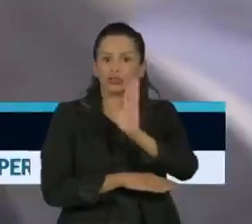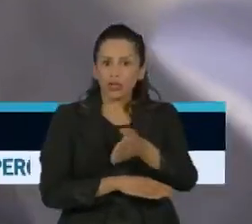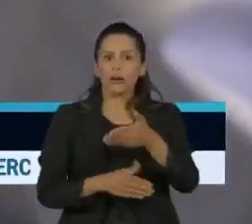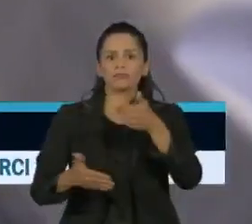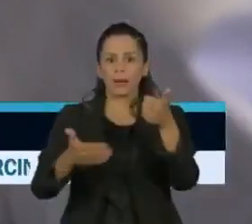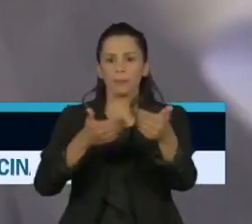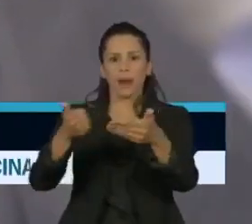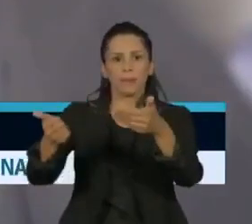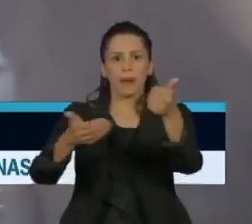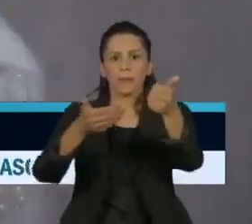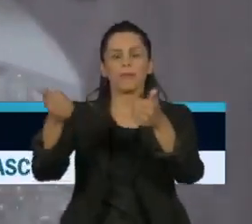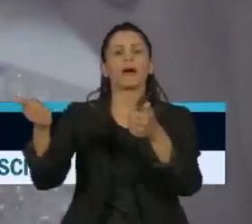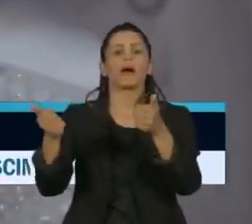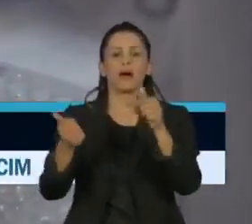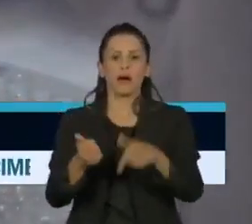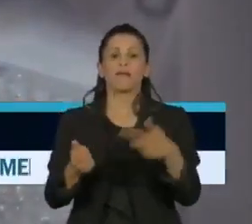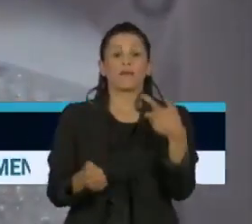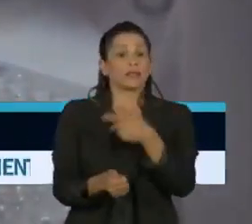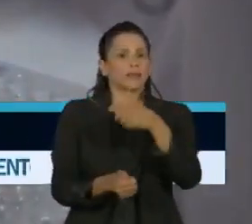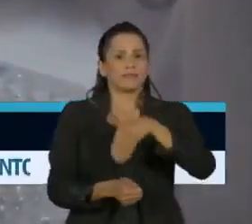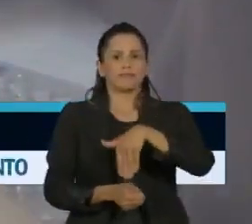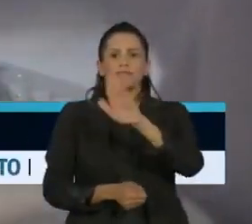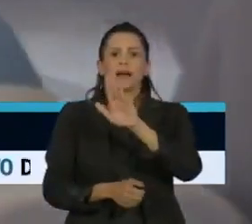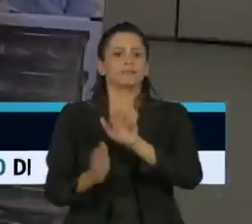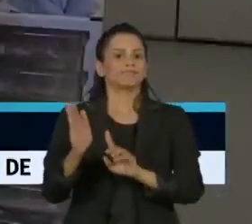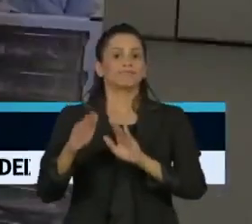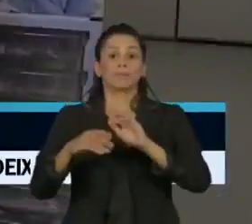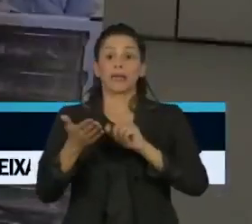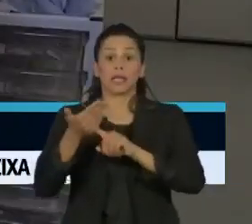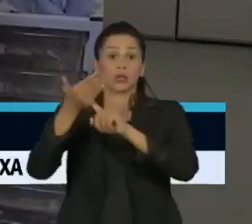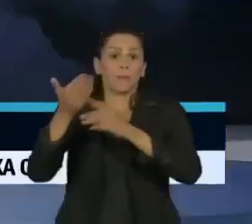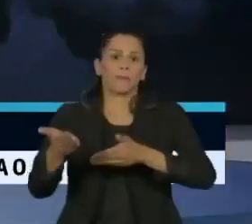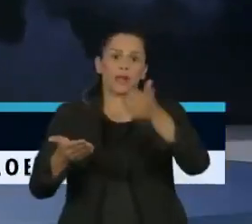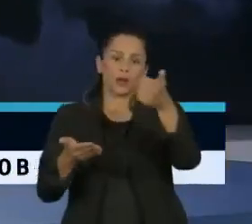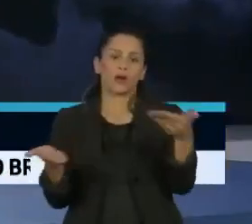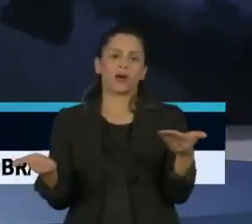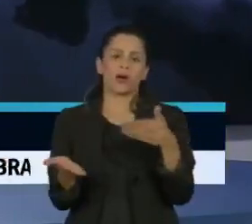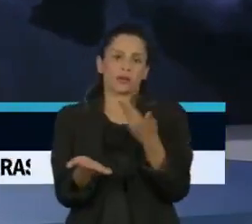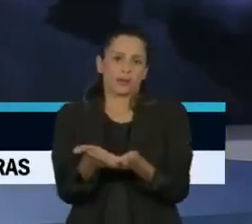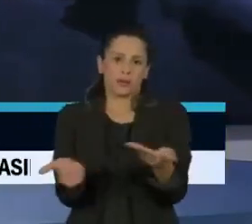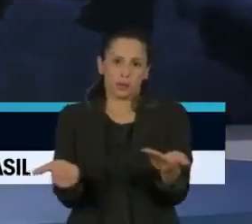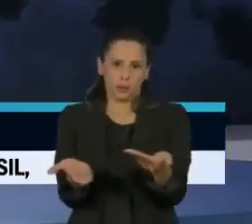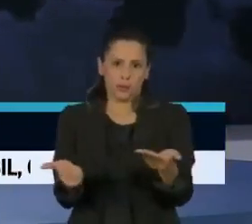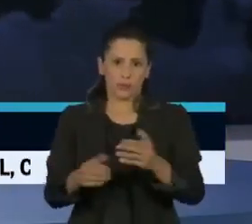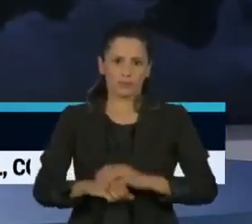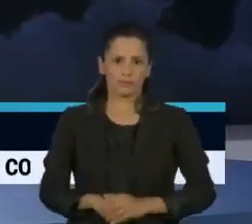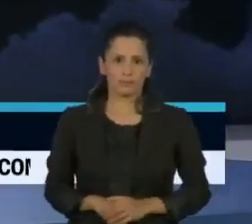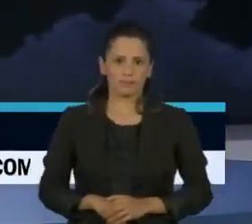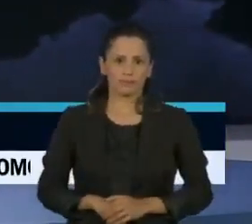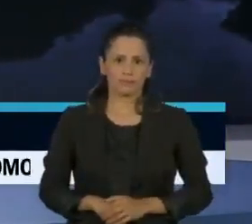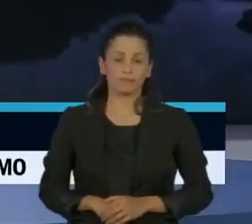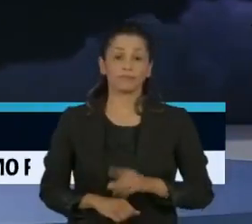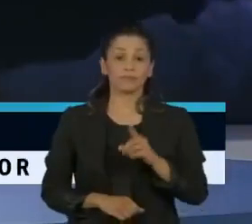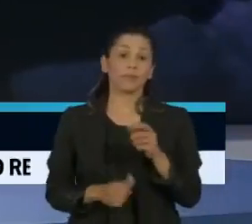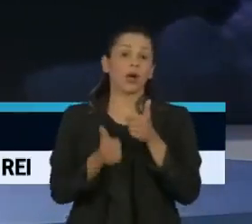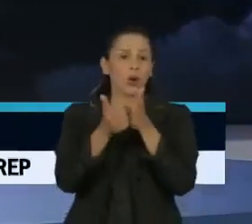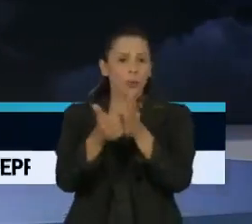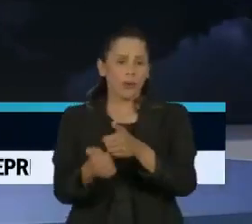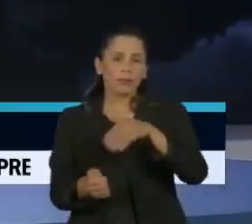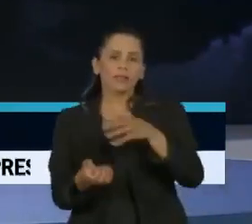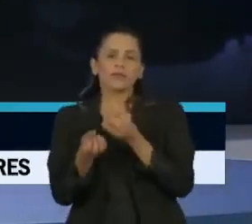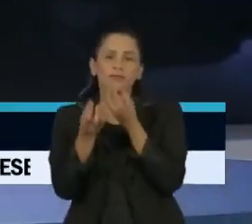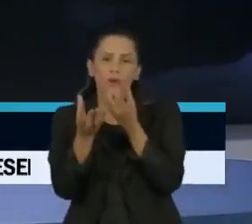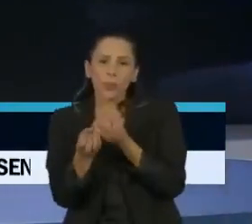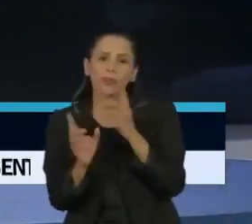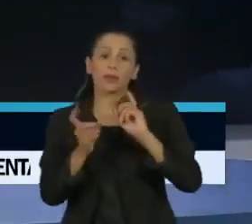momento. É a vacina mais avançada neste momento do mundo. Você acompanha mais dados e análises